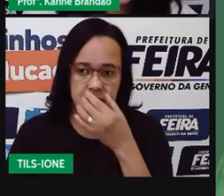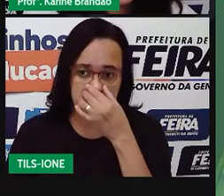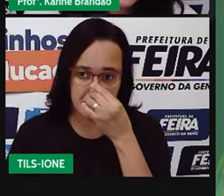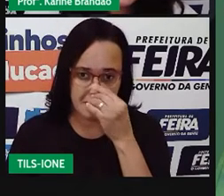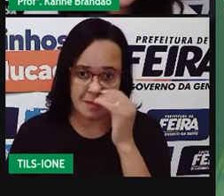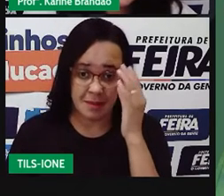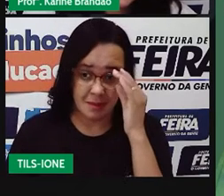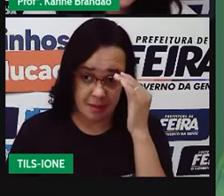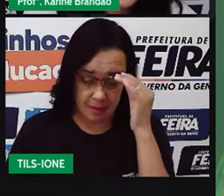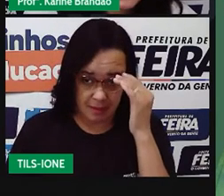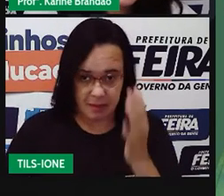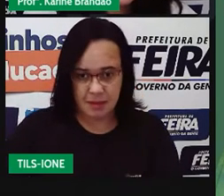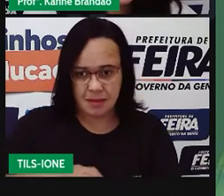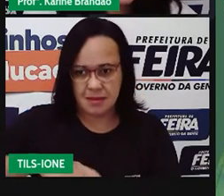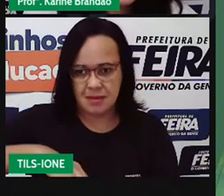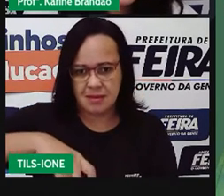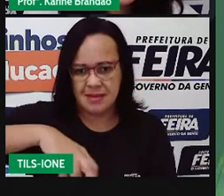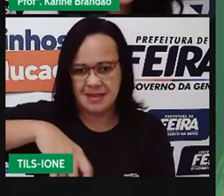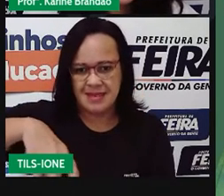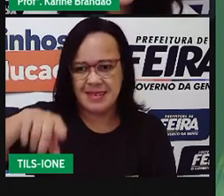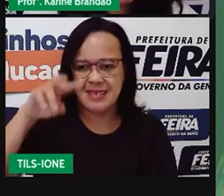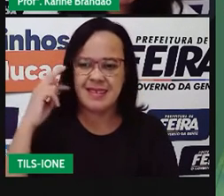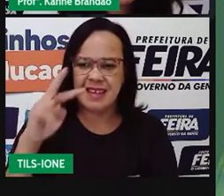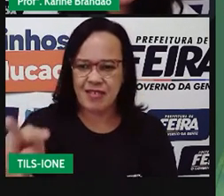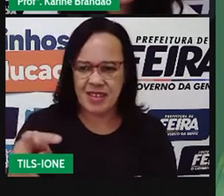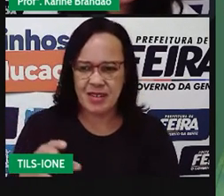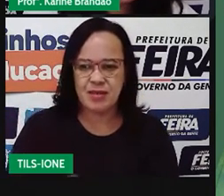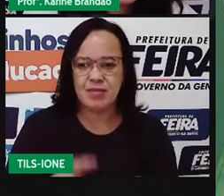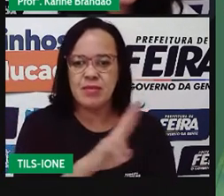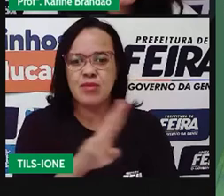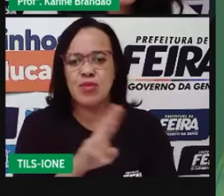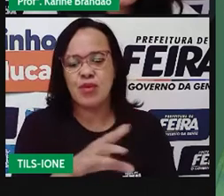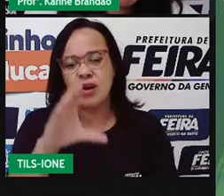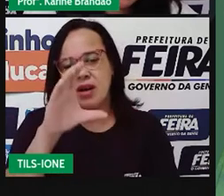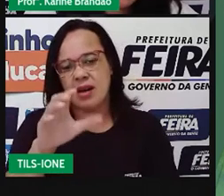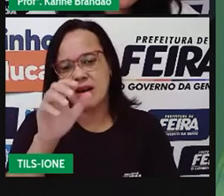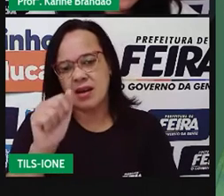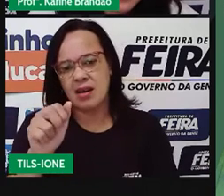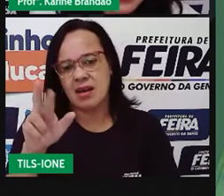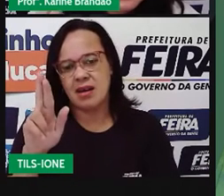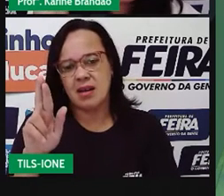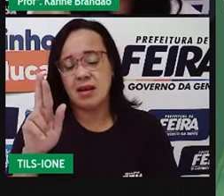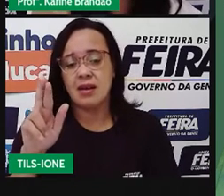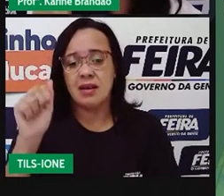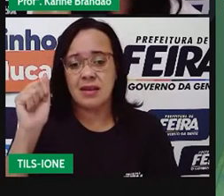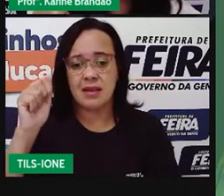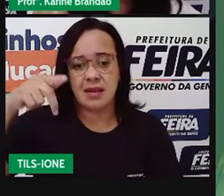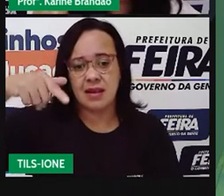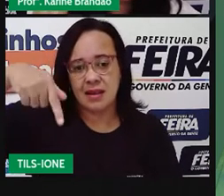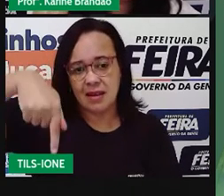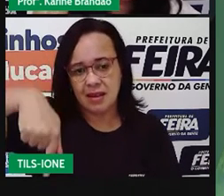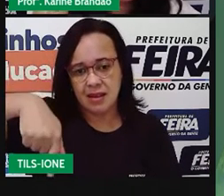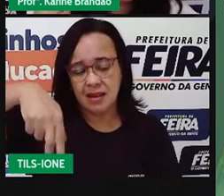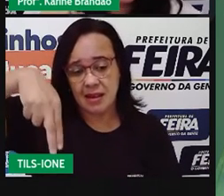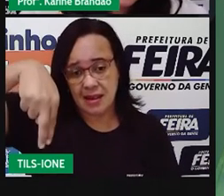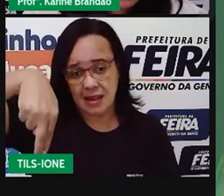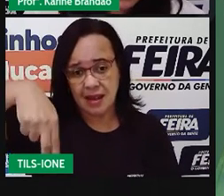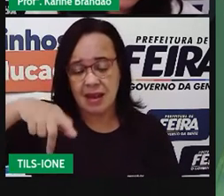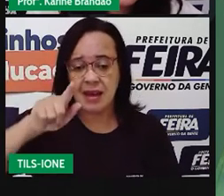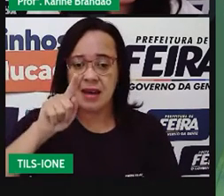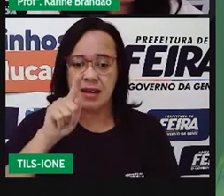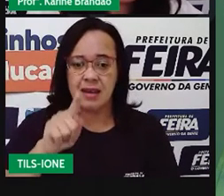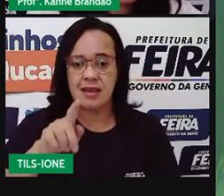Esse caranguejo tá aí, coitado. E um polvo vai lá e se alimenta dele.